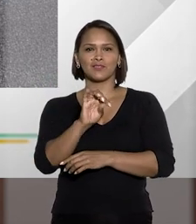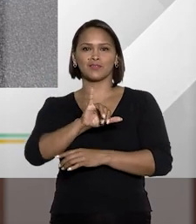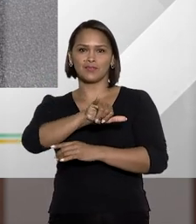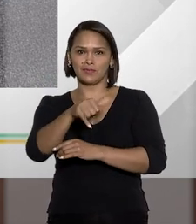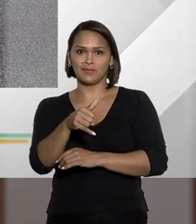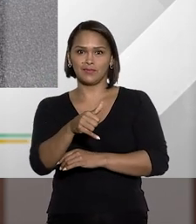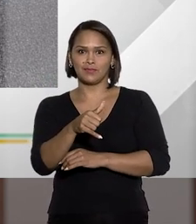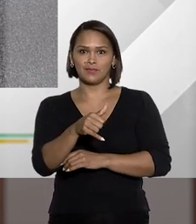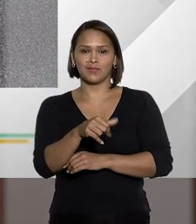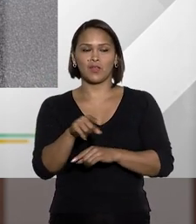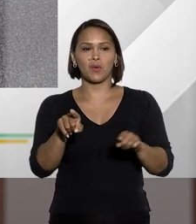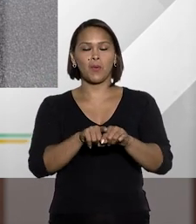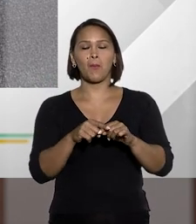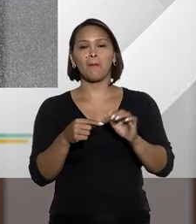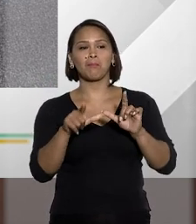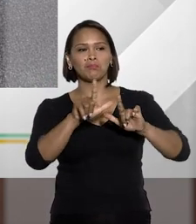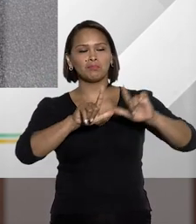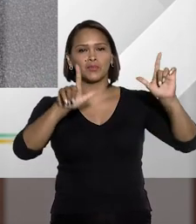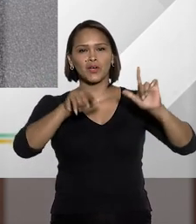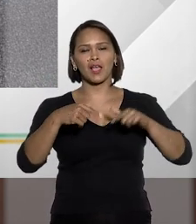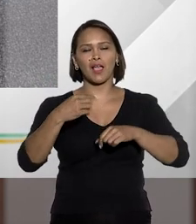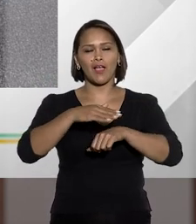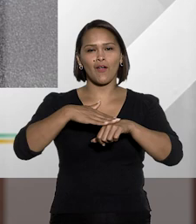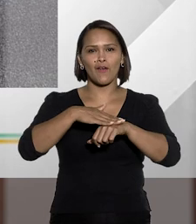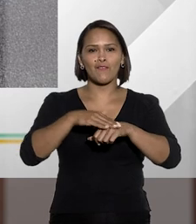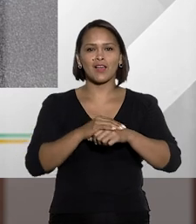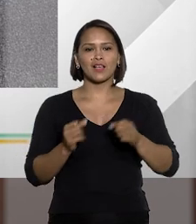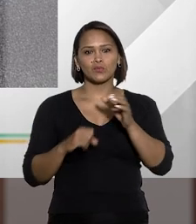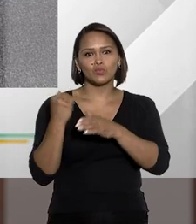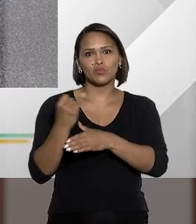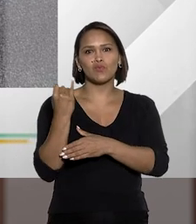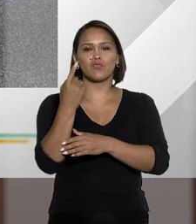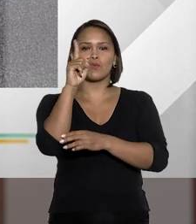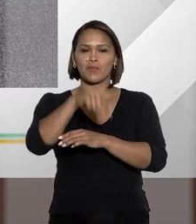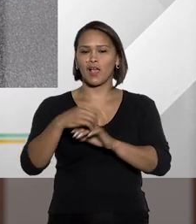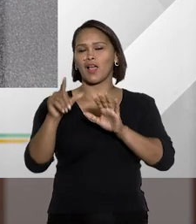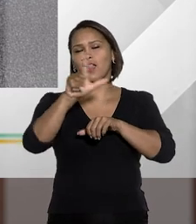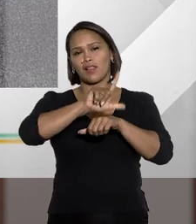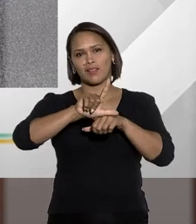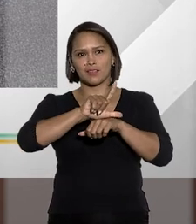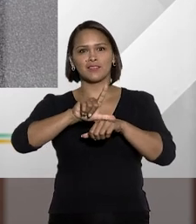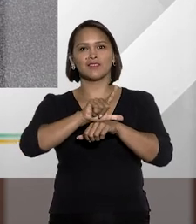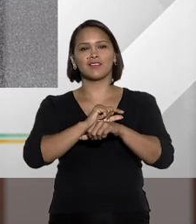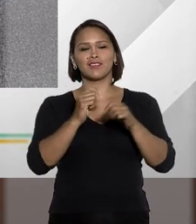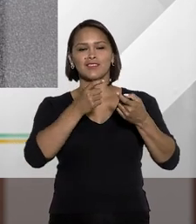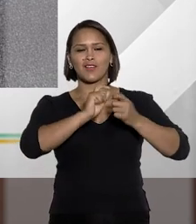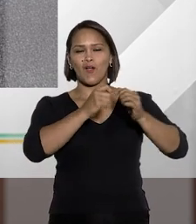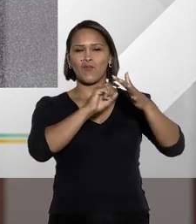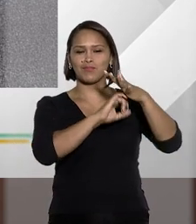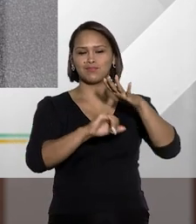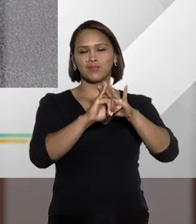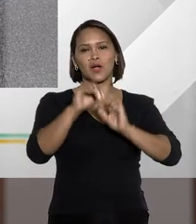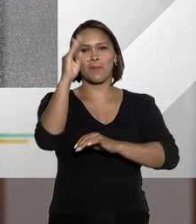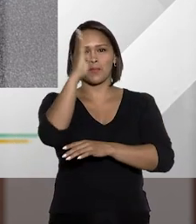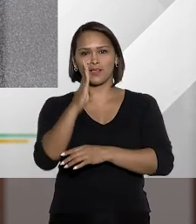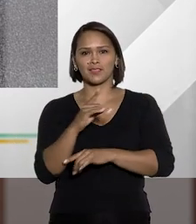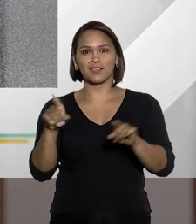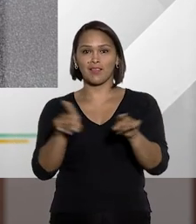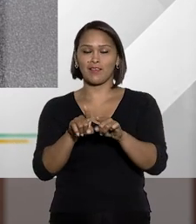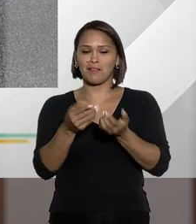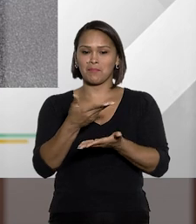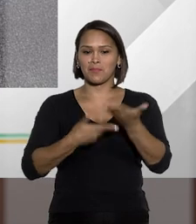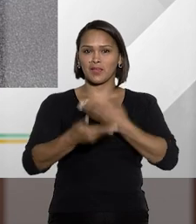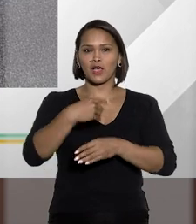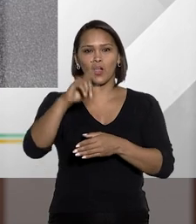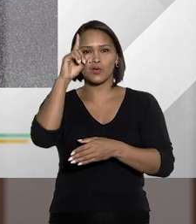Superior Tribunal de Justiça. Um programa que traz a debate temas de grande relevância da legislação infraconstitucional brasileira